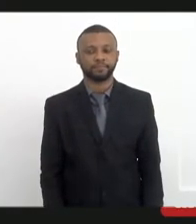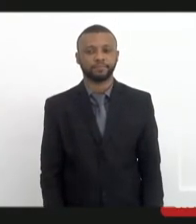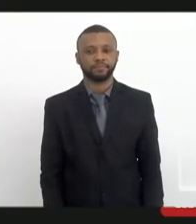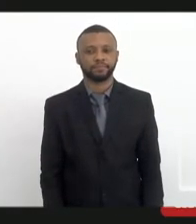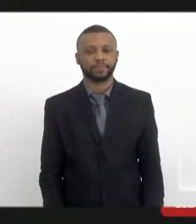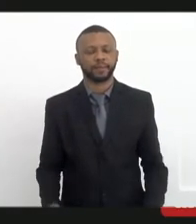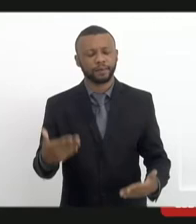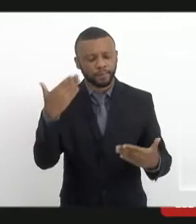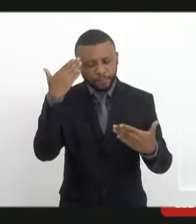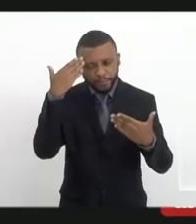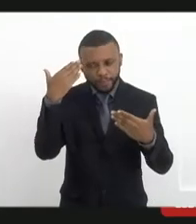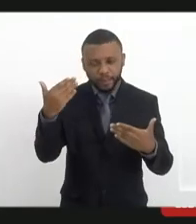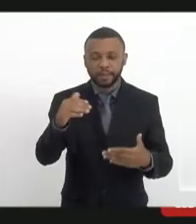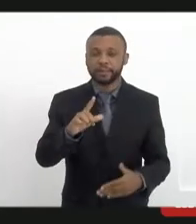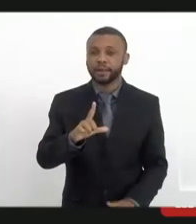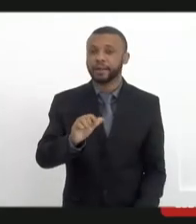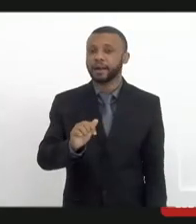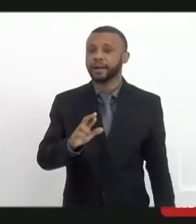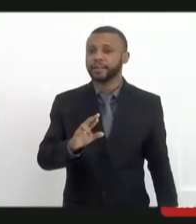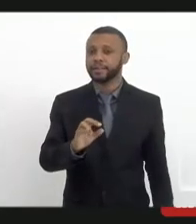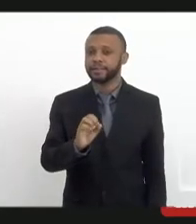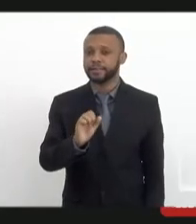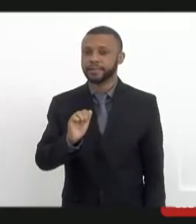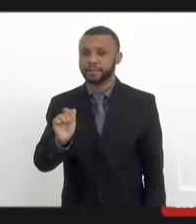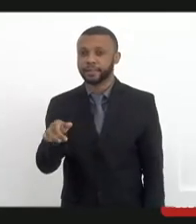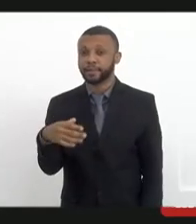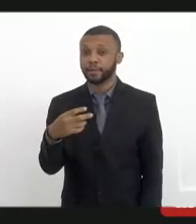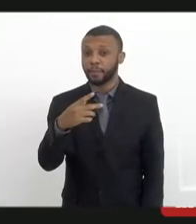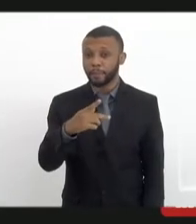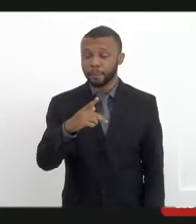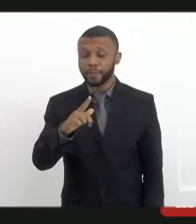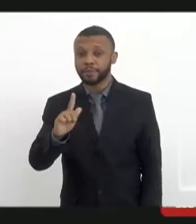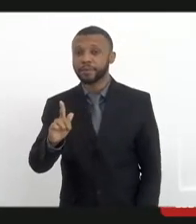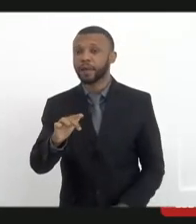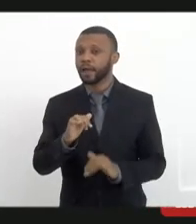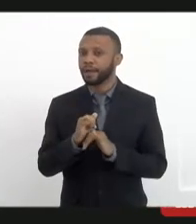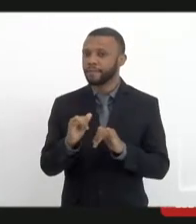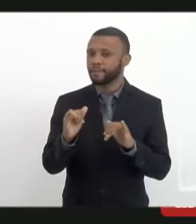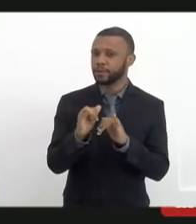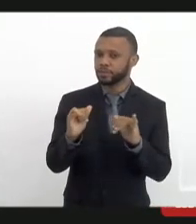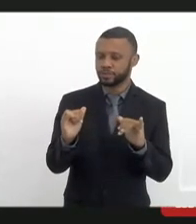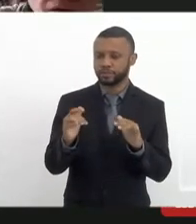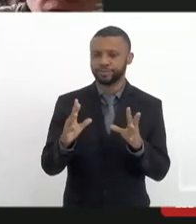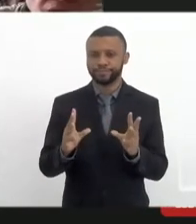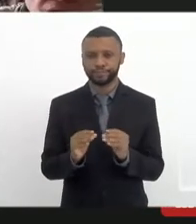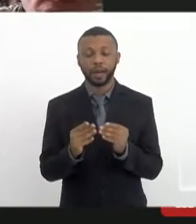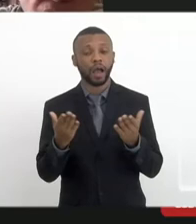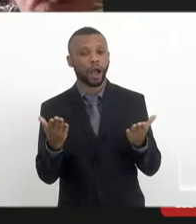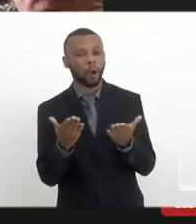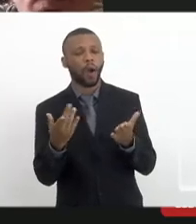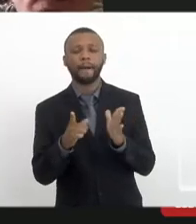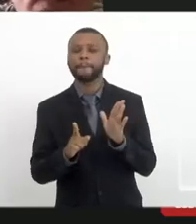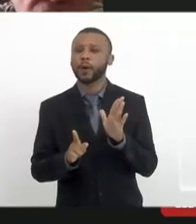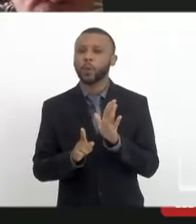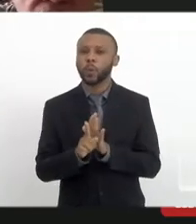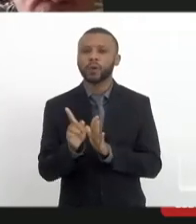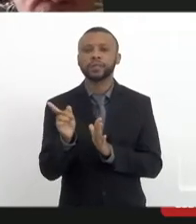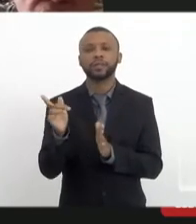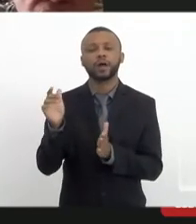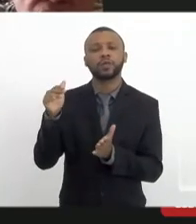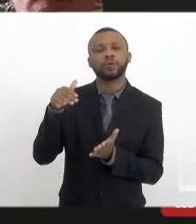Muito obrigado, Larissa do PPG Informativo. Agora, pergunto se o nosso último